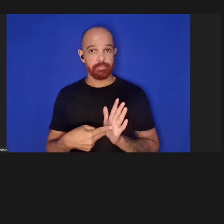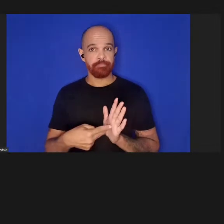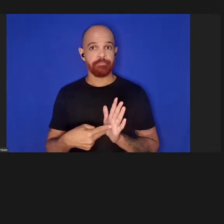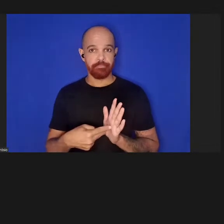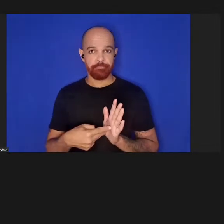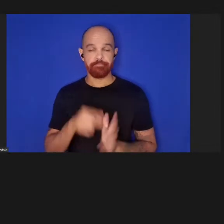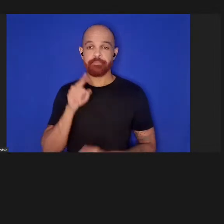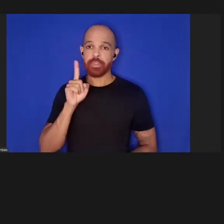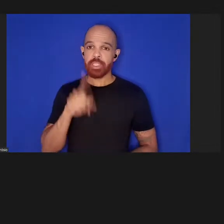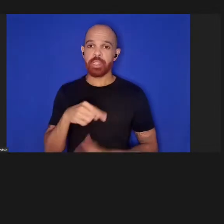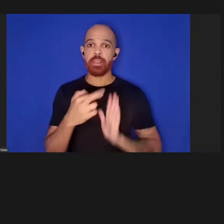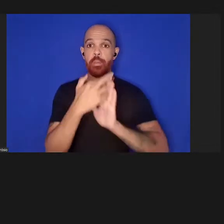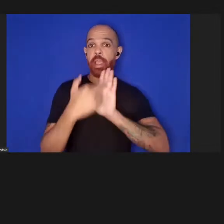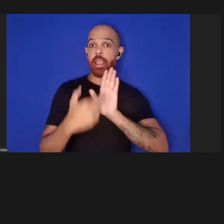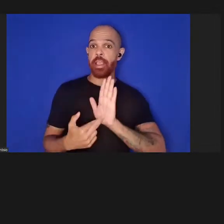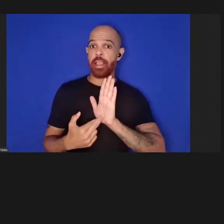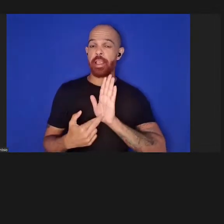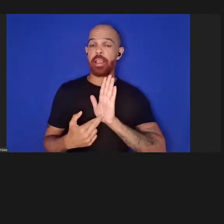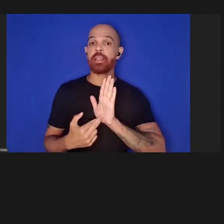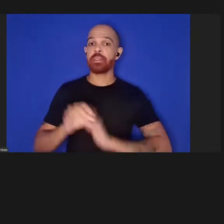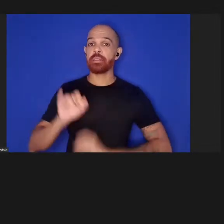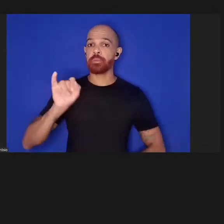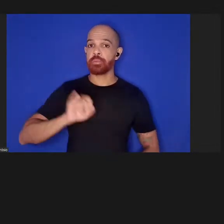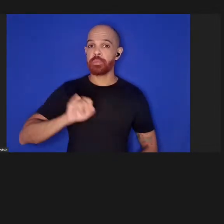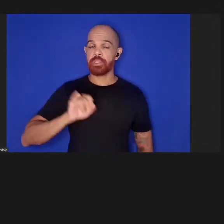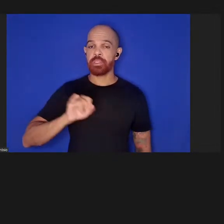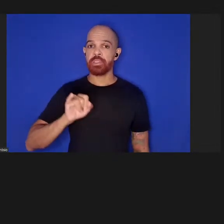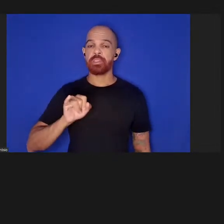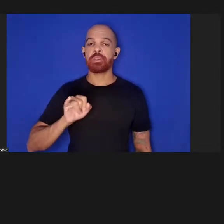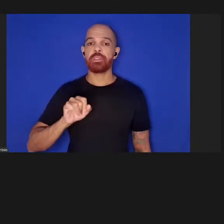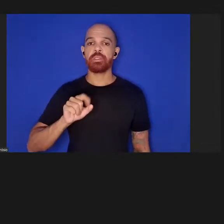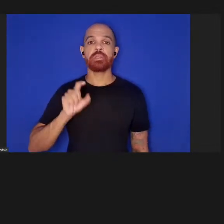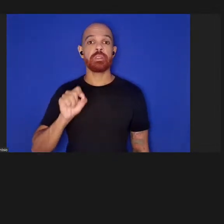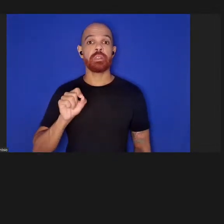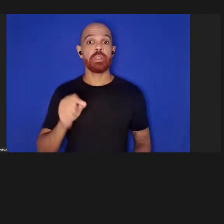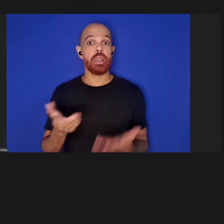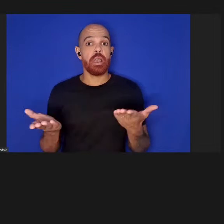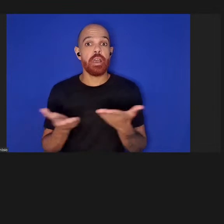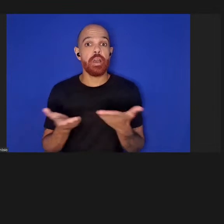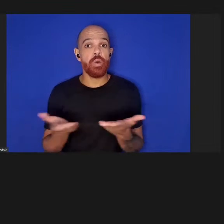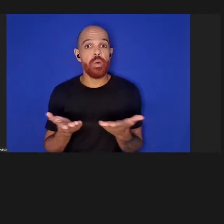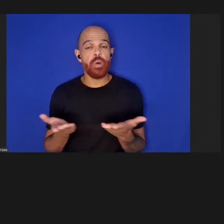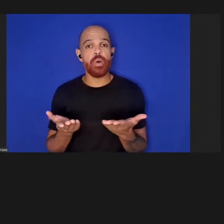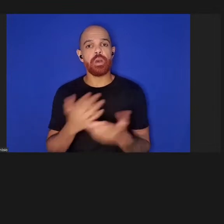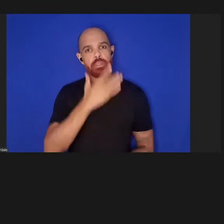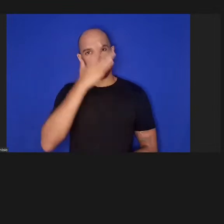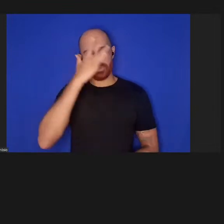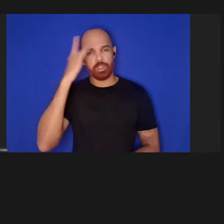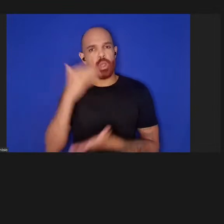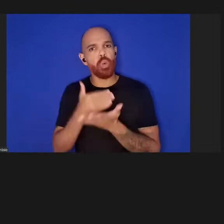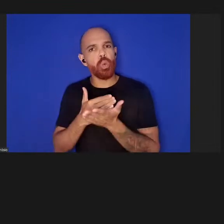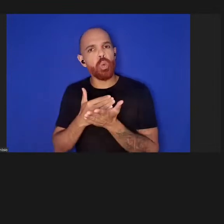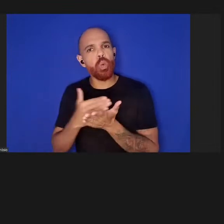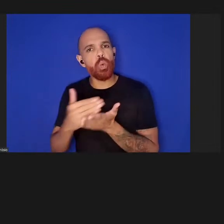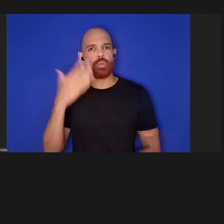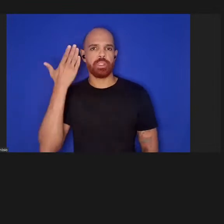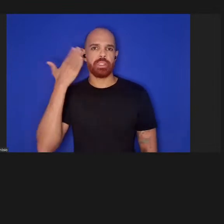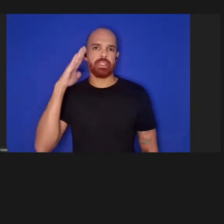princípio muito importante que apenas agora as pessoas estão começando a entender.